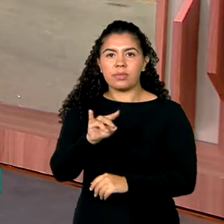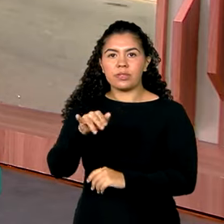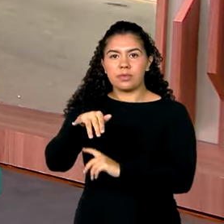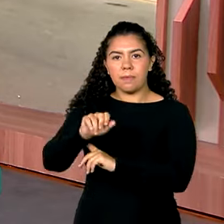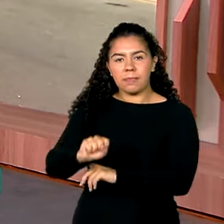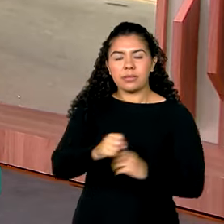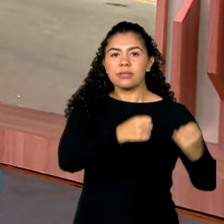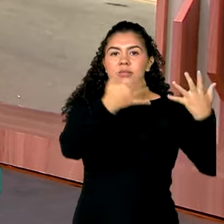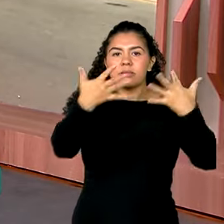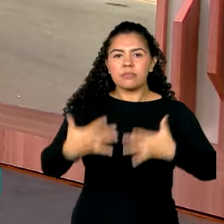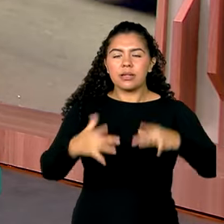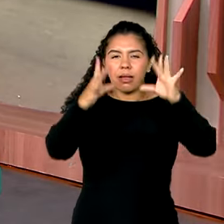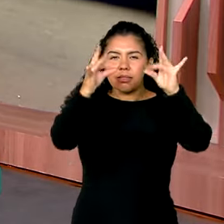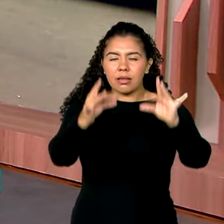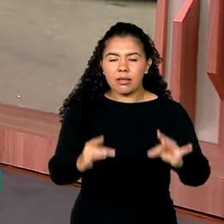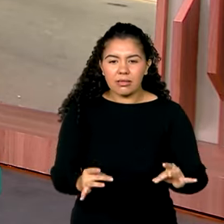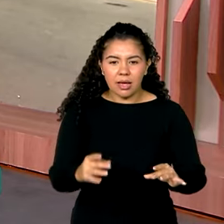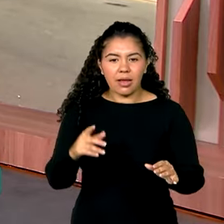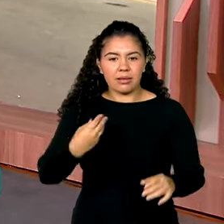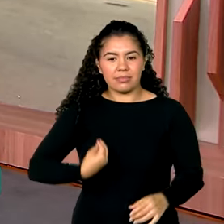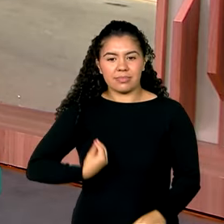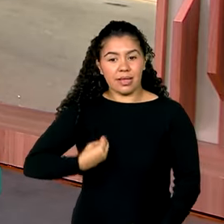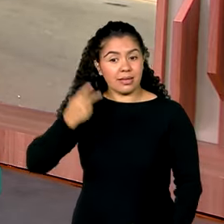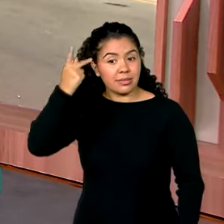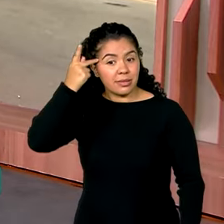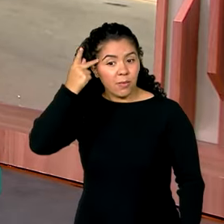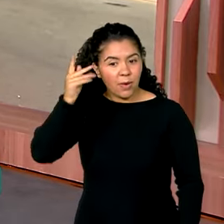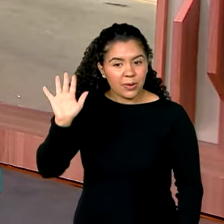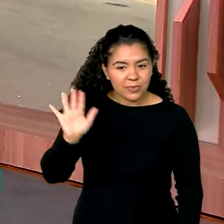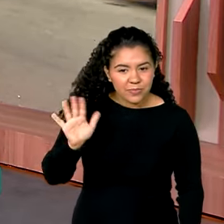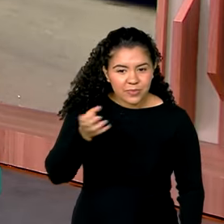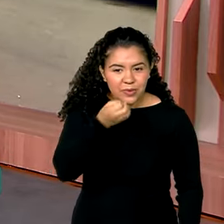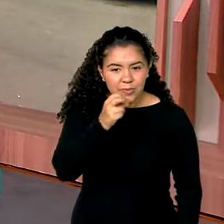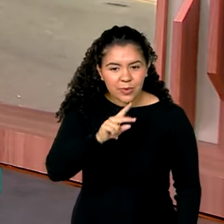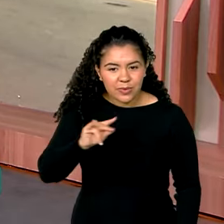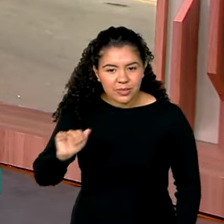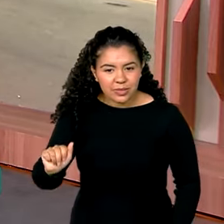vai contar tudo pra gente direto de São Paulo. Bom dia, Dimas!